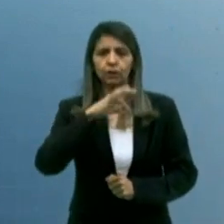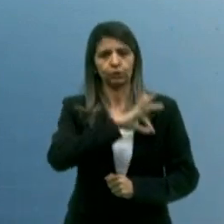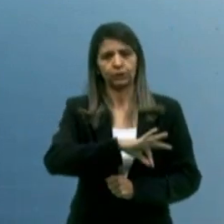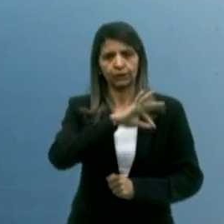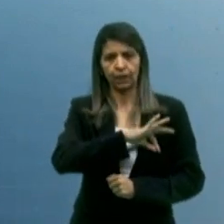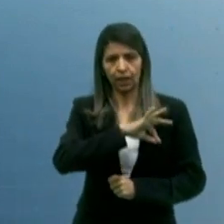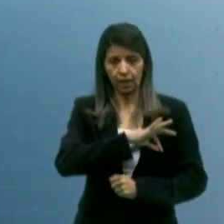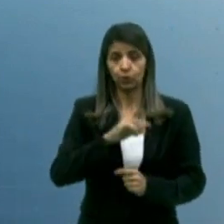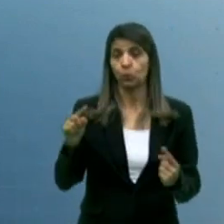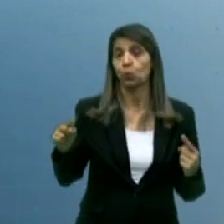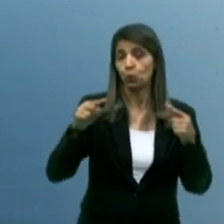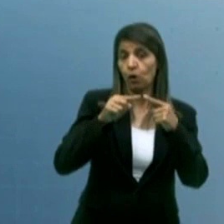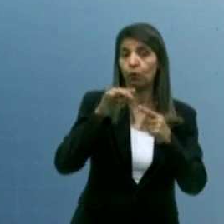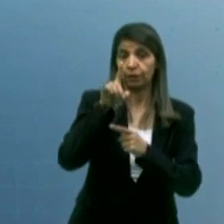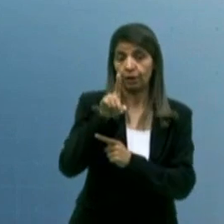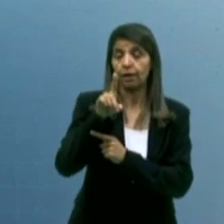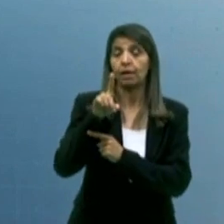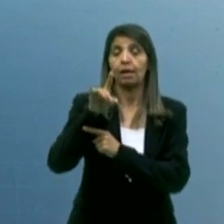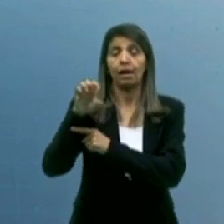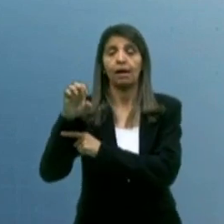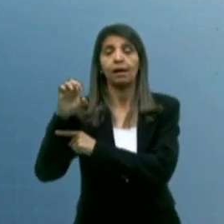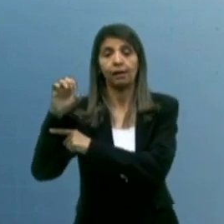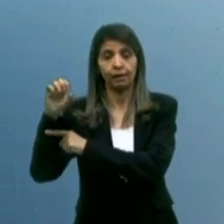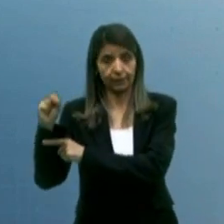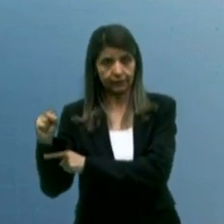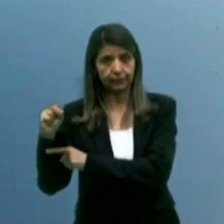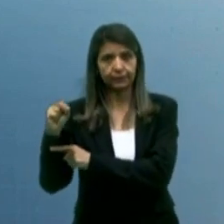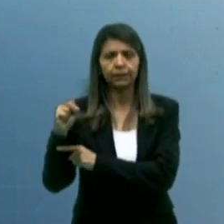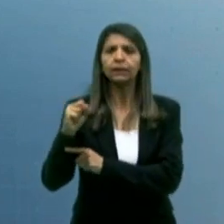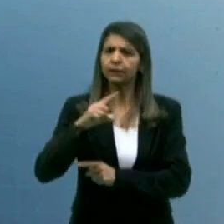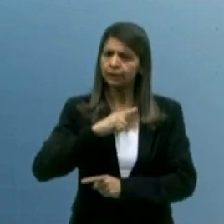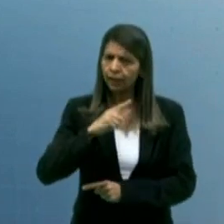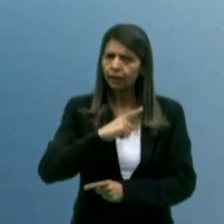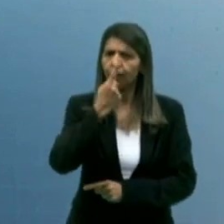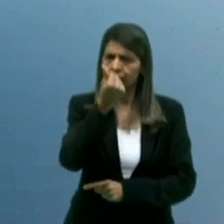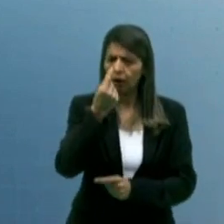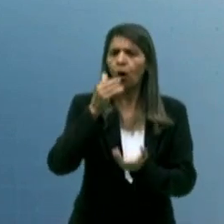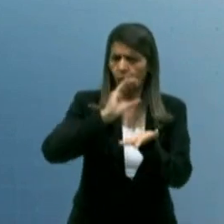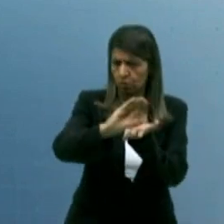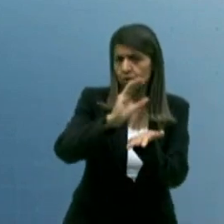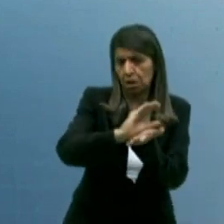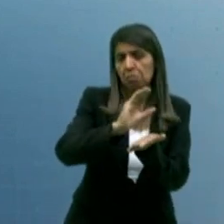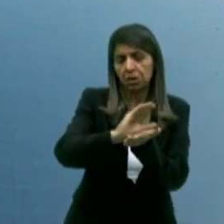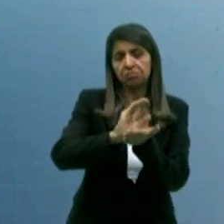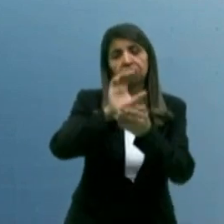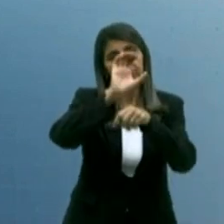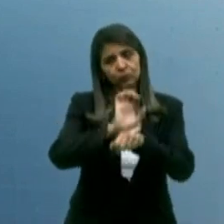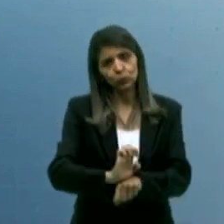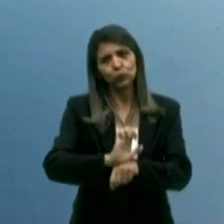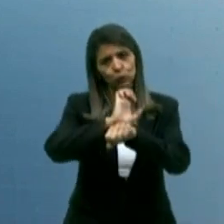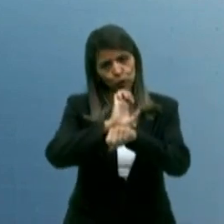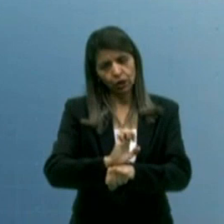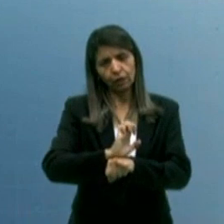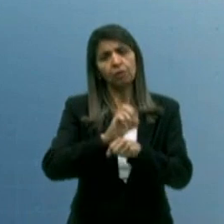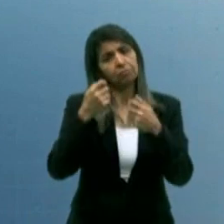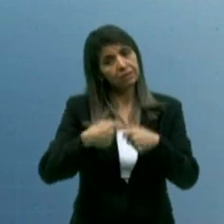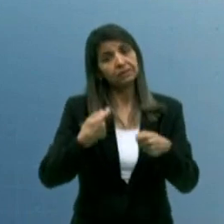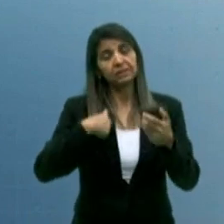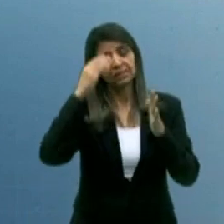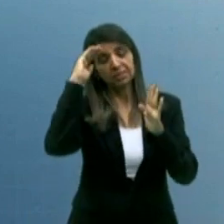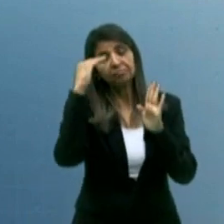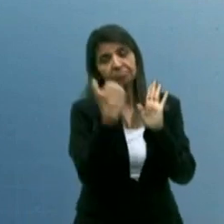nós entendemos que tem um orçamento no Estado que precisa ser obedecido